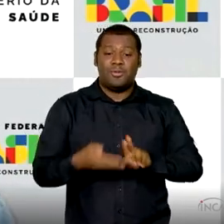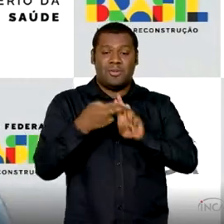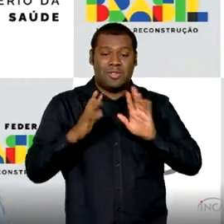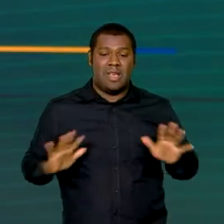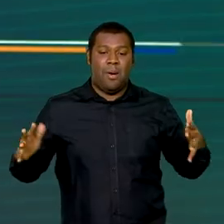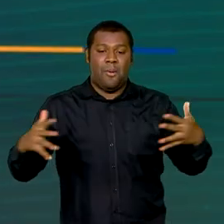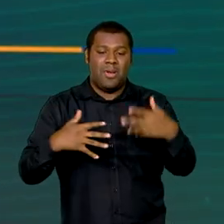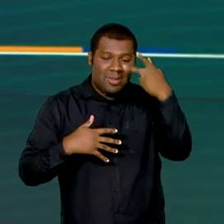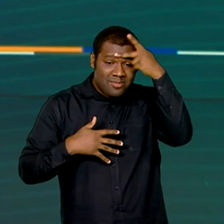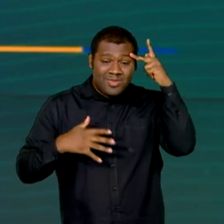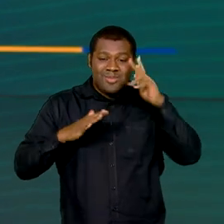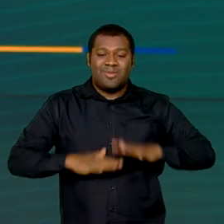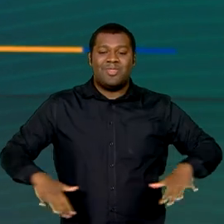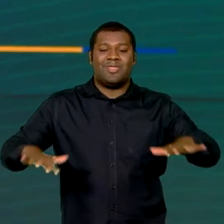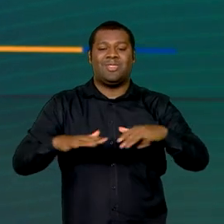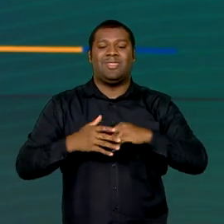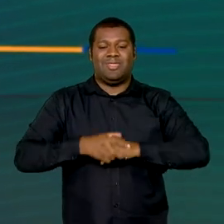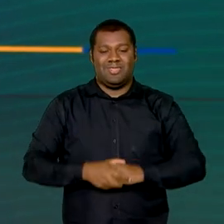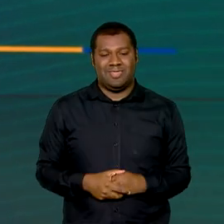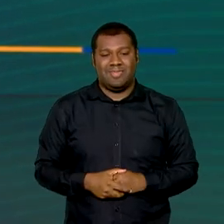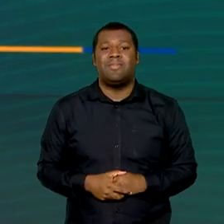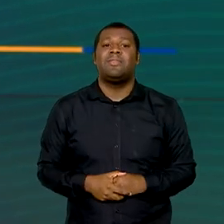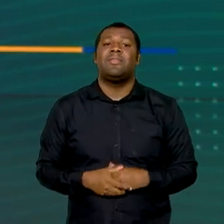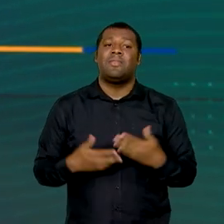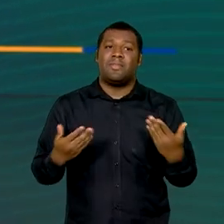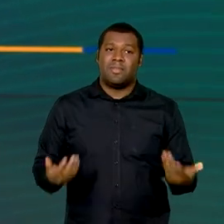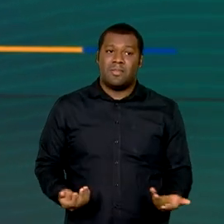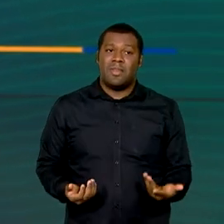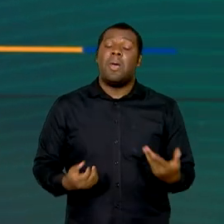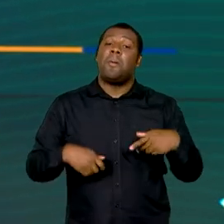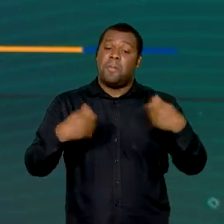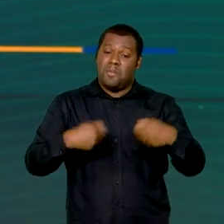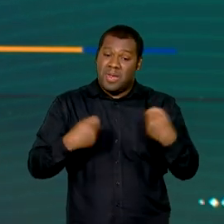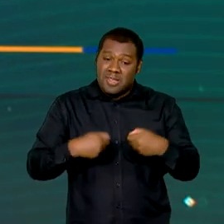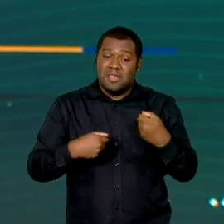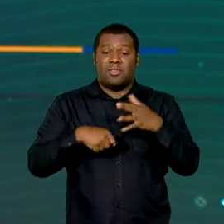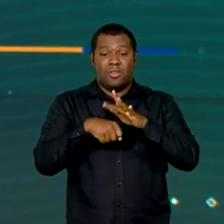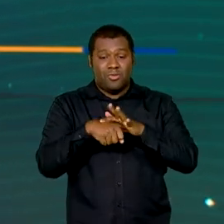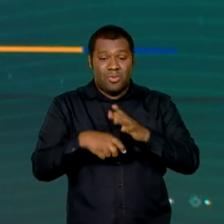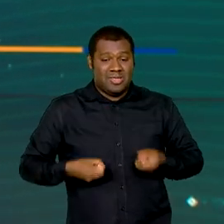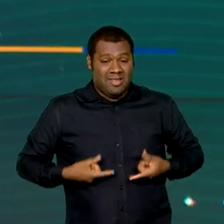pacientes. É isso, gente. Prevenção e detecção precoce no combate ao câncer.